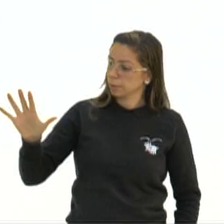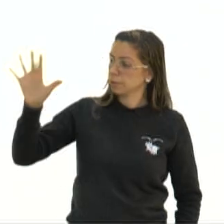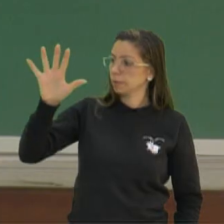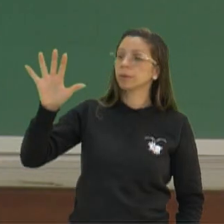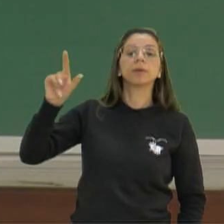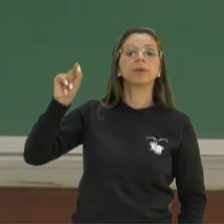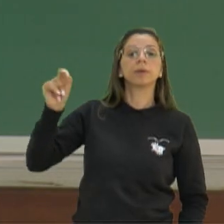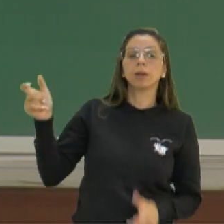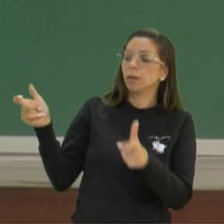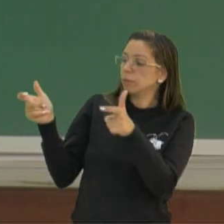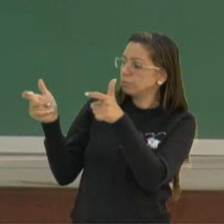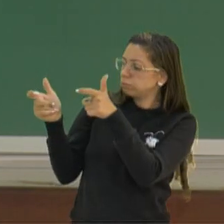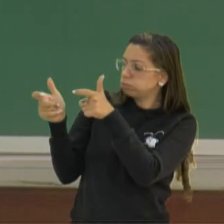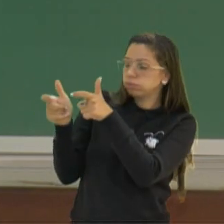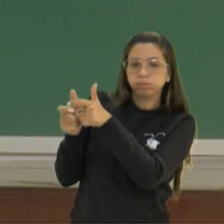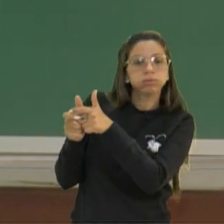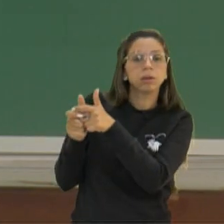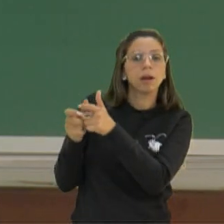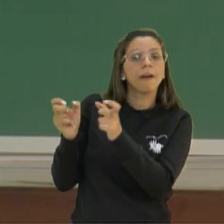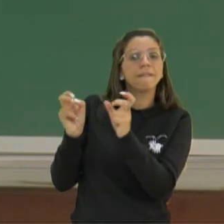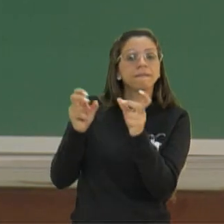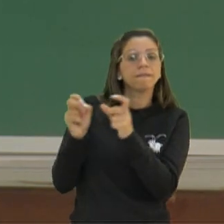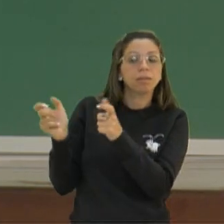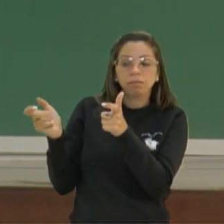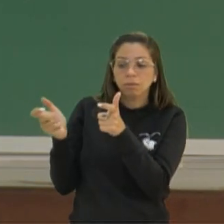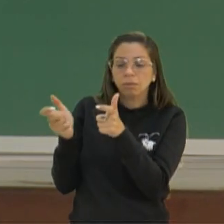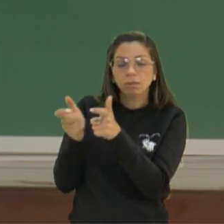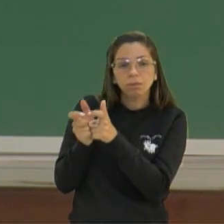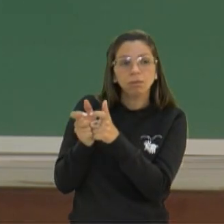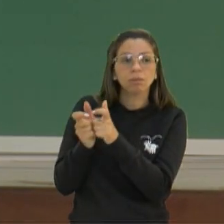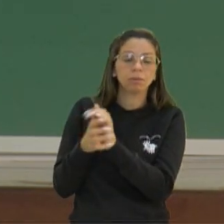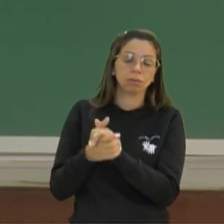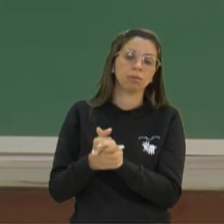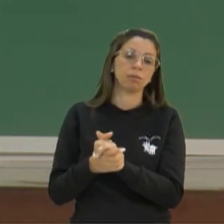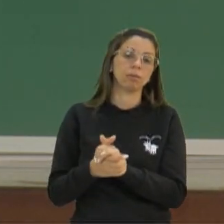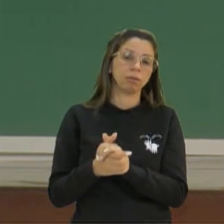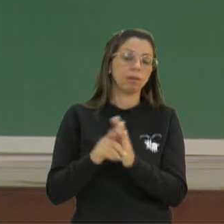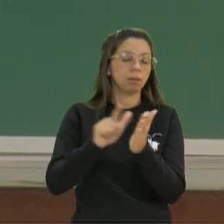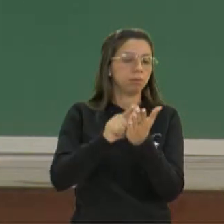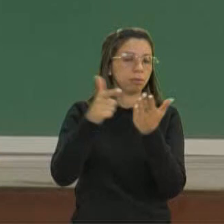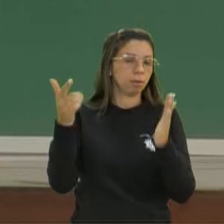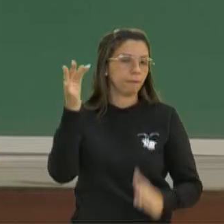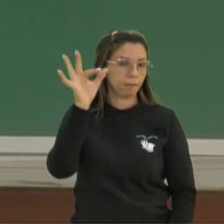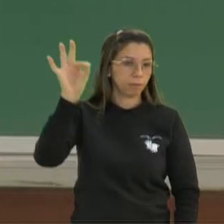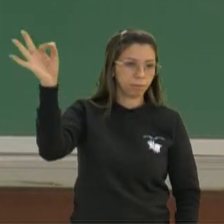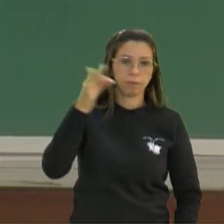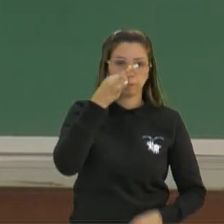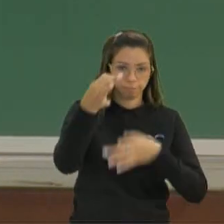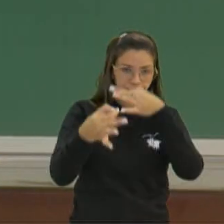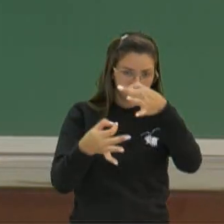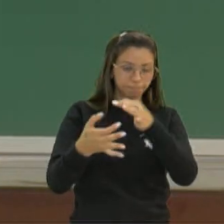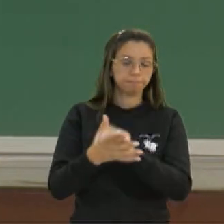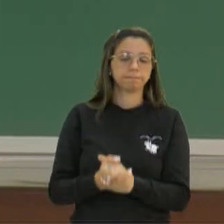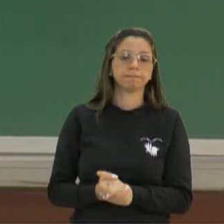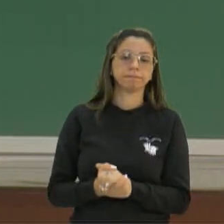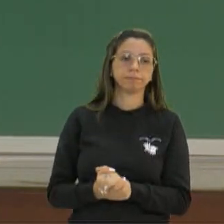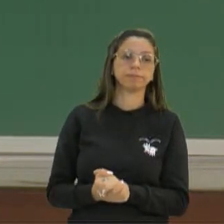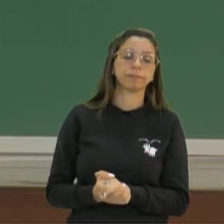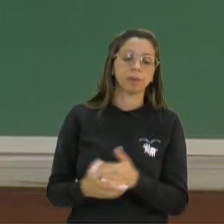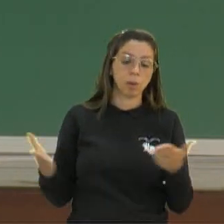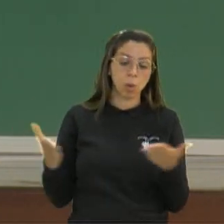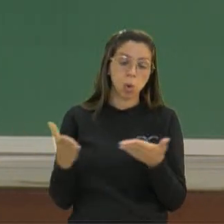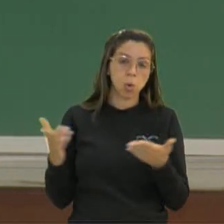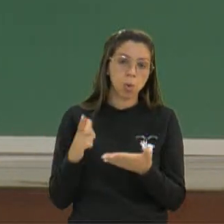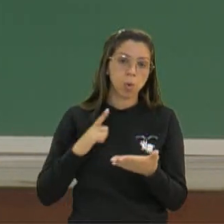se encolhe. Essa é uma matéria do Gilles Lapouge, jornalista francês, que vai fazer algumas críticas. Hoje, alguns